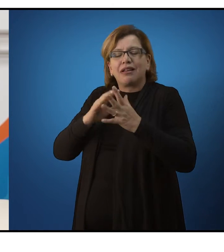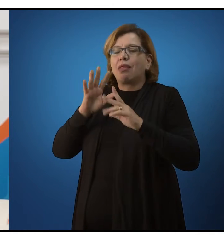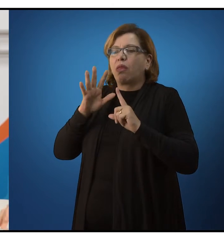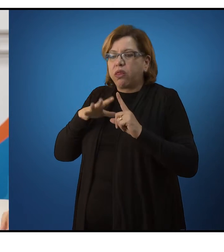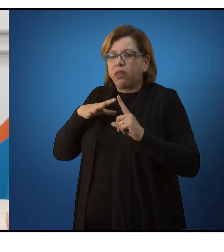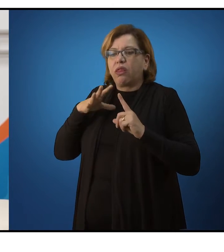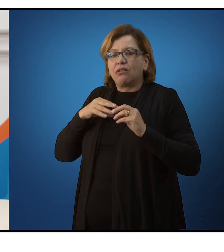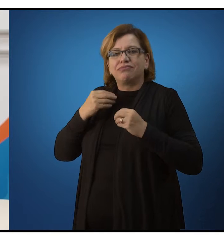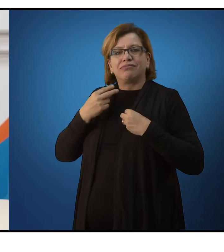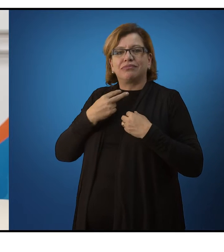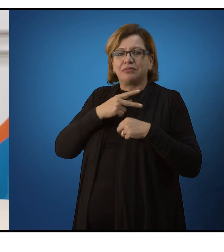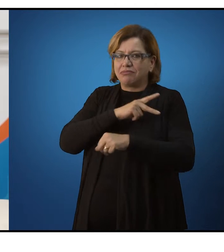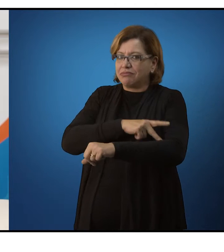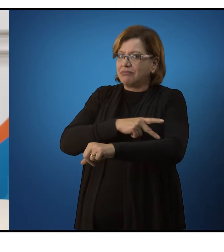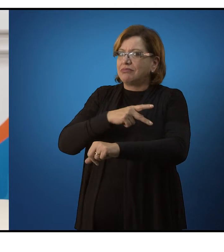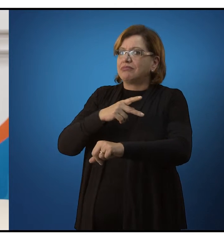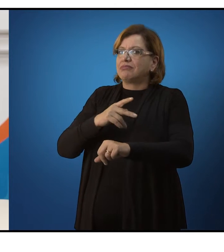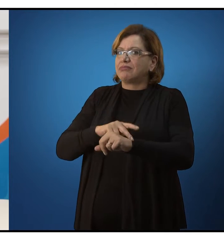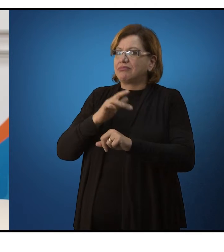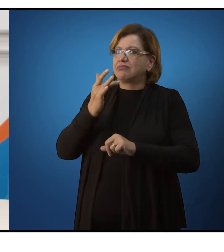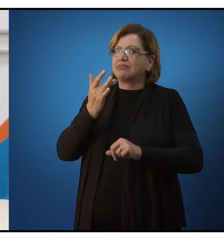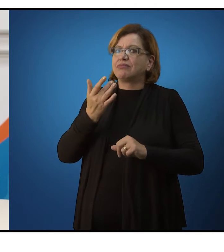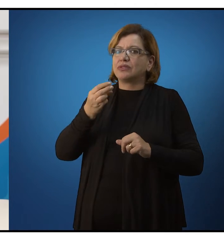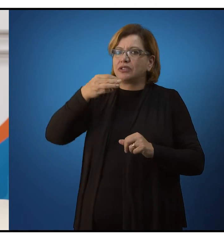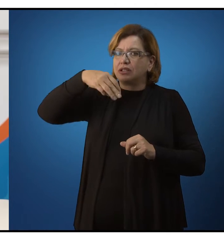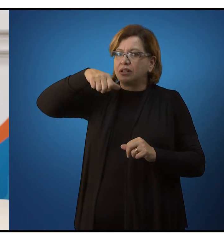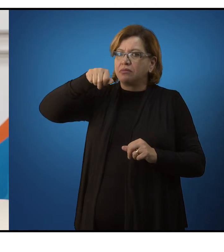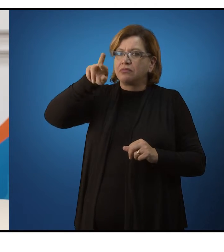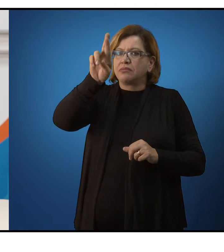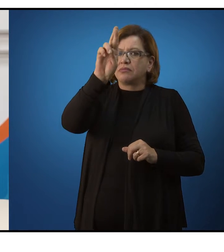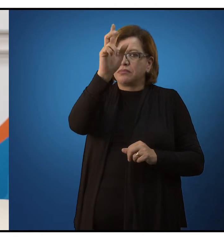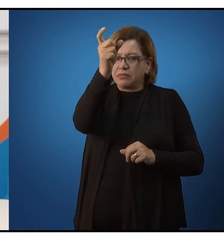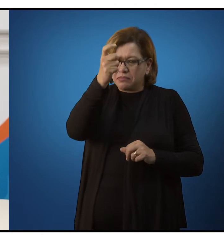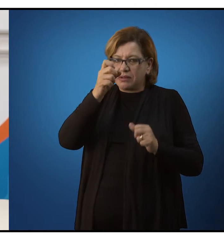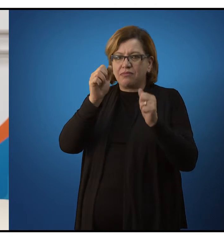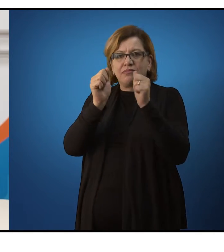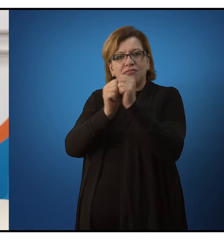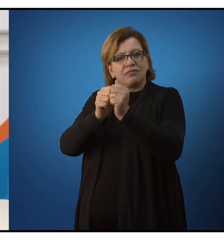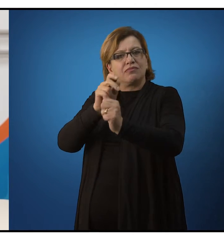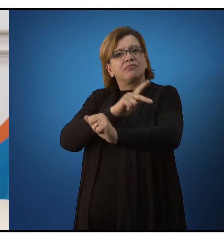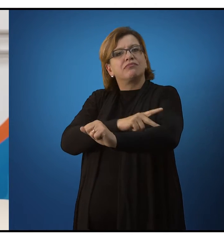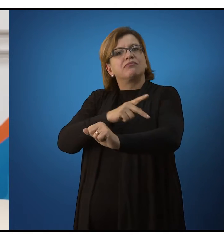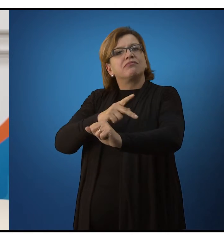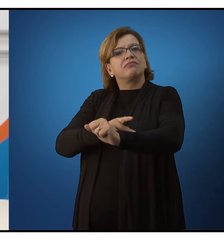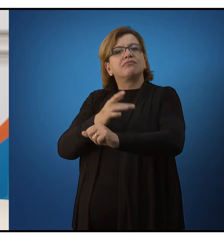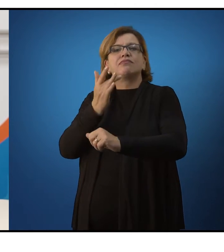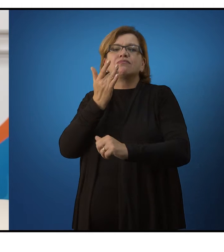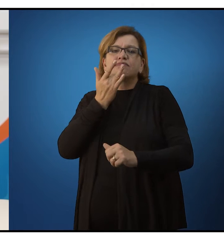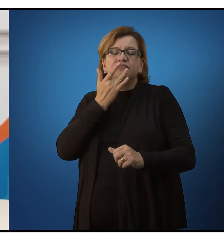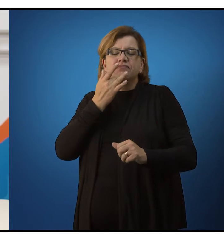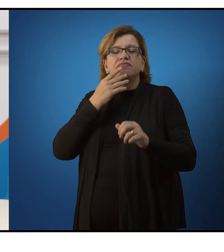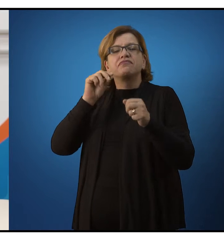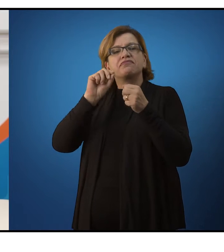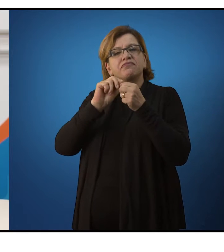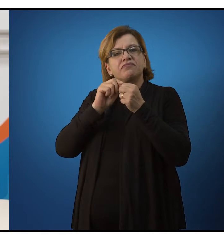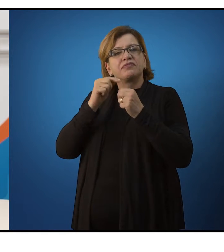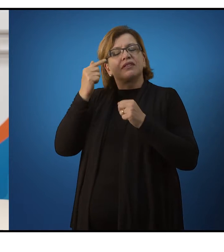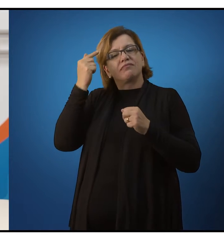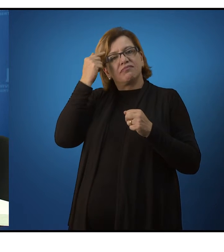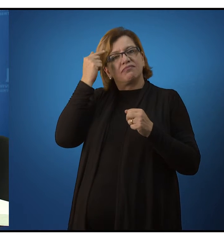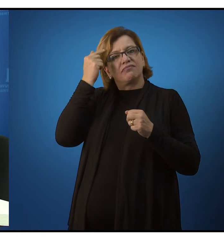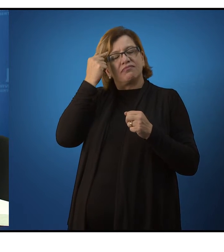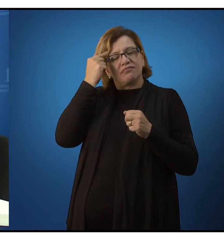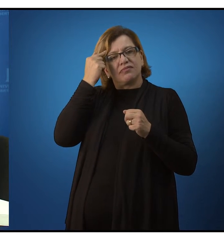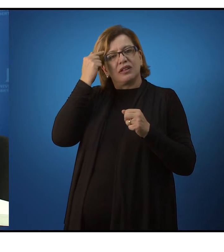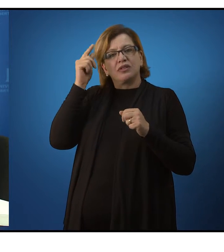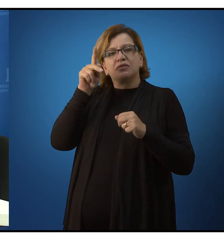essa pedagogia e essa dialética marxista tem esse fundamento de trazer a reflexão do professor